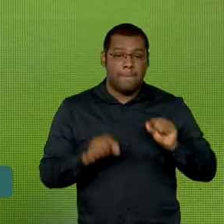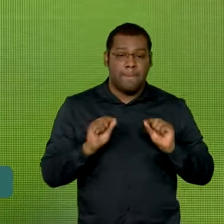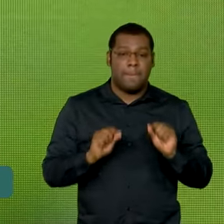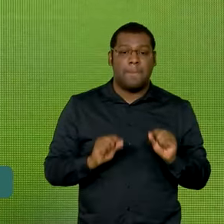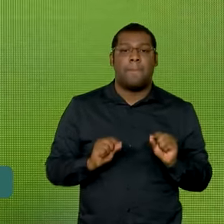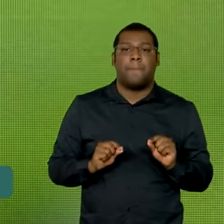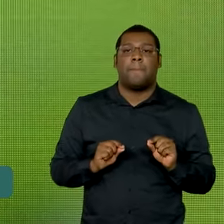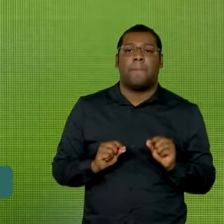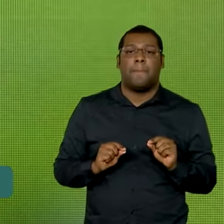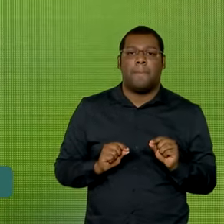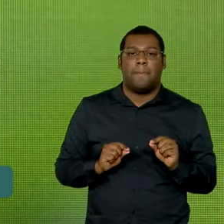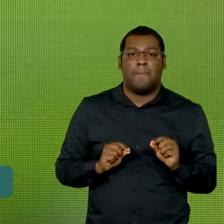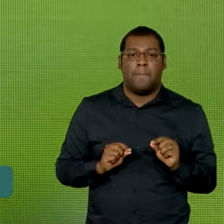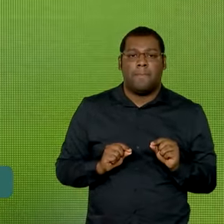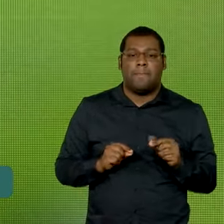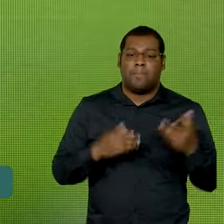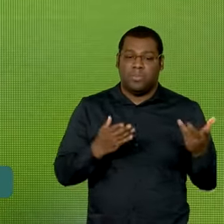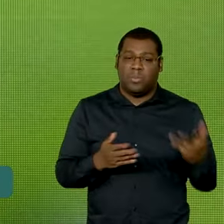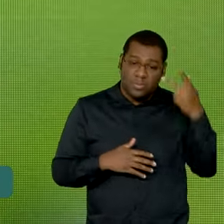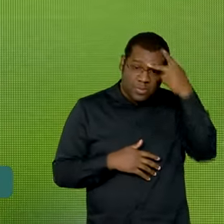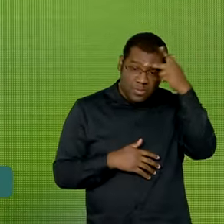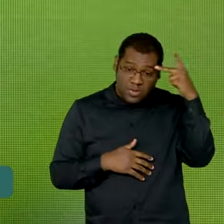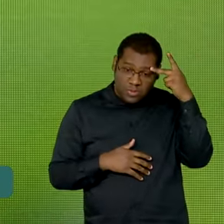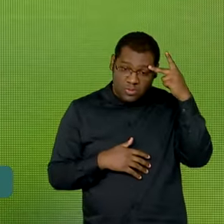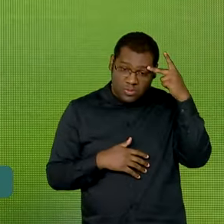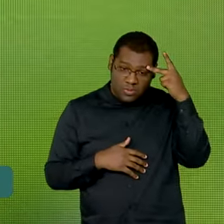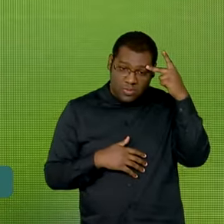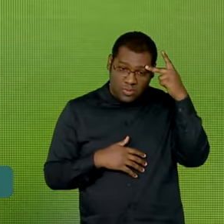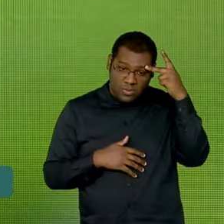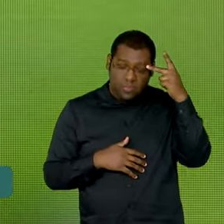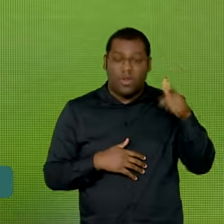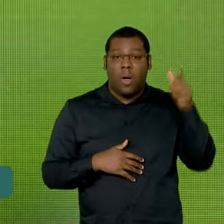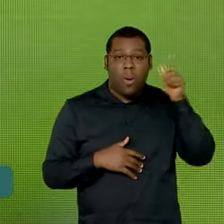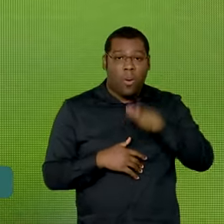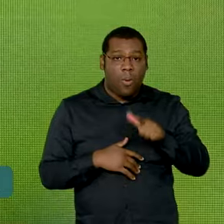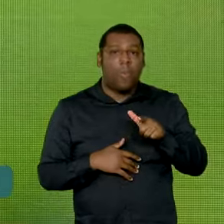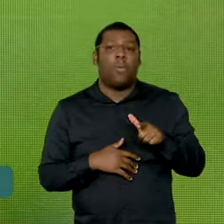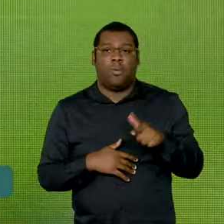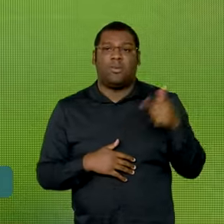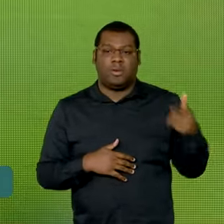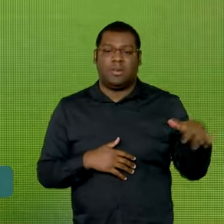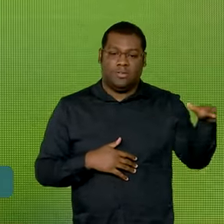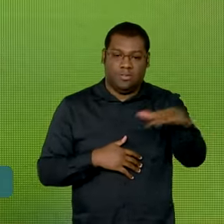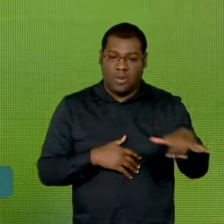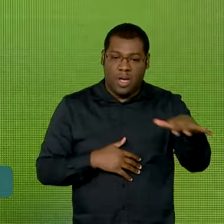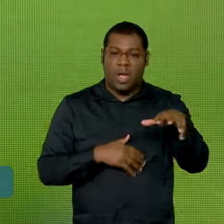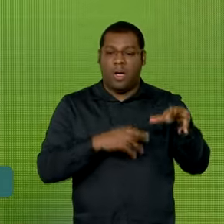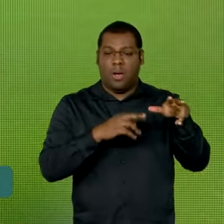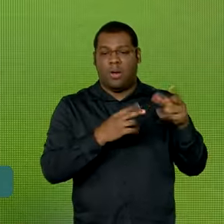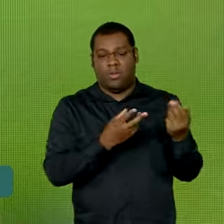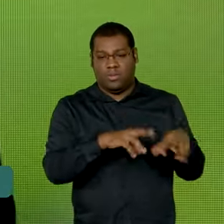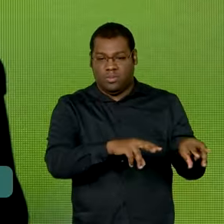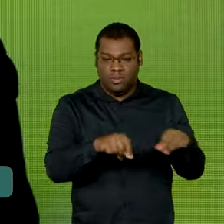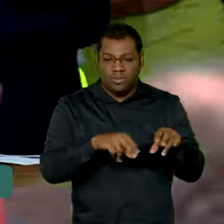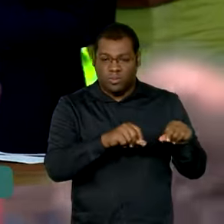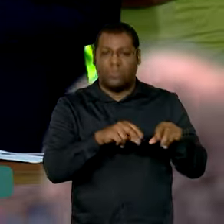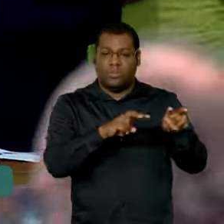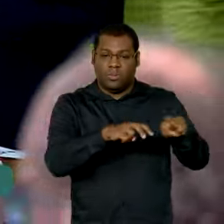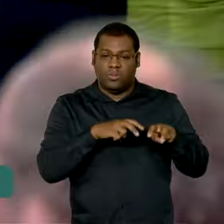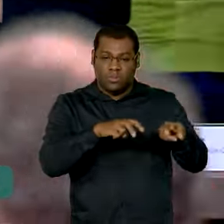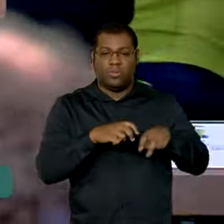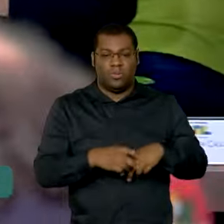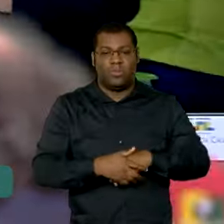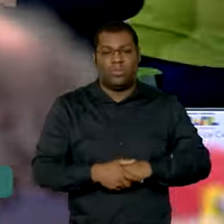dessa aquisição, será feita em comum acordo com os proprietários e em debate com os proprietários.